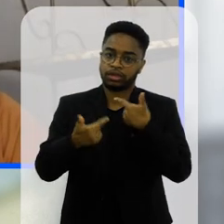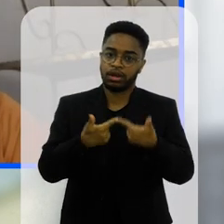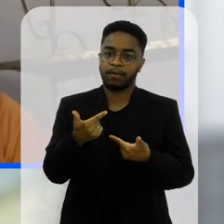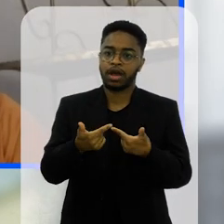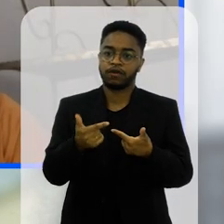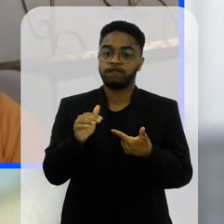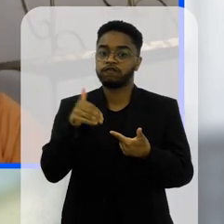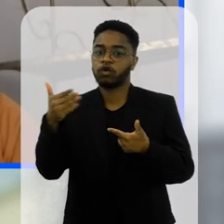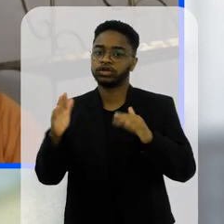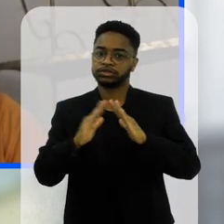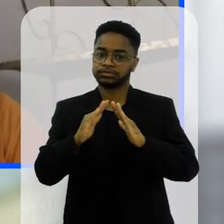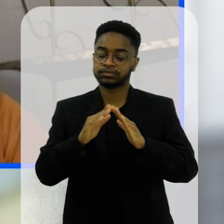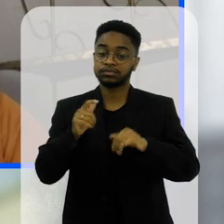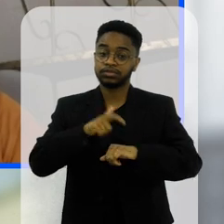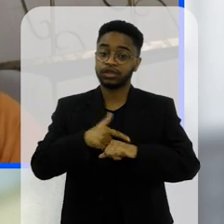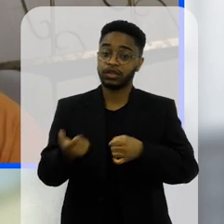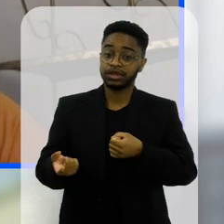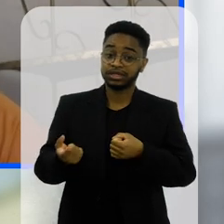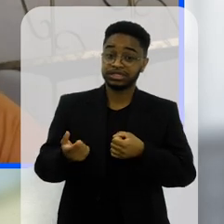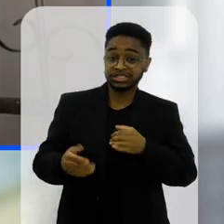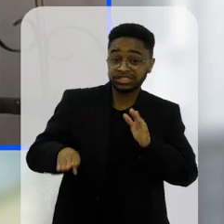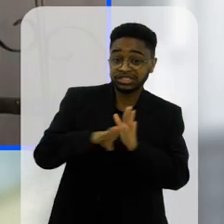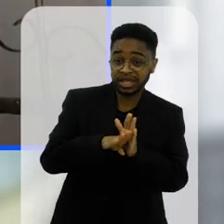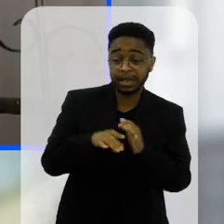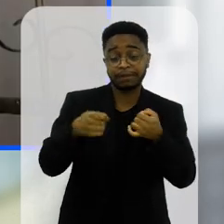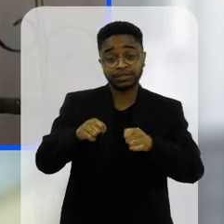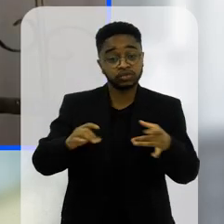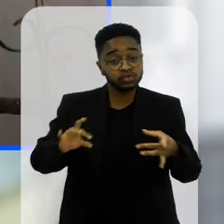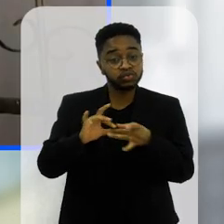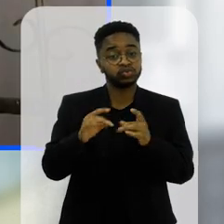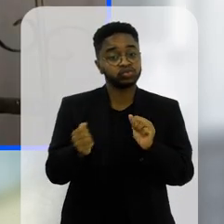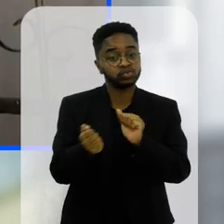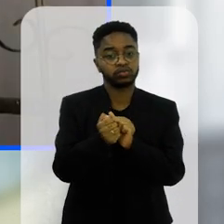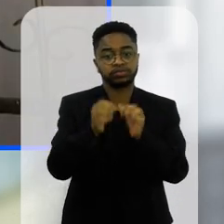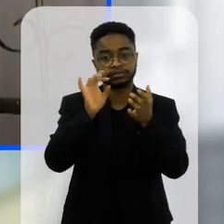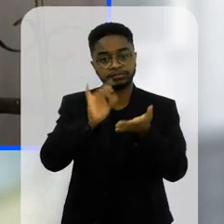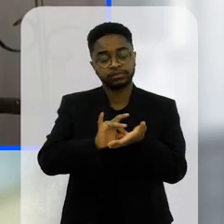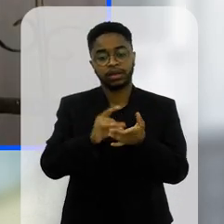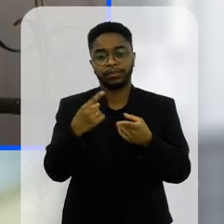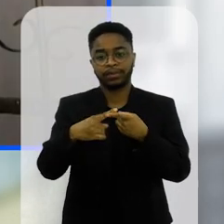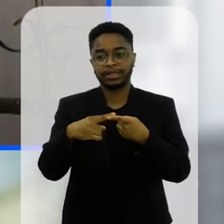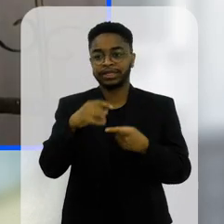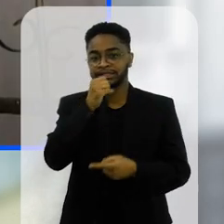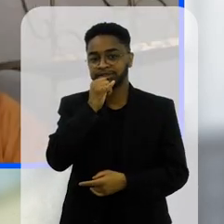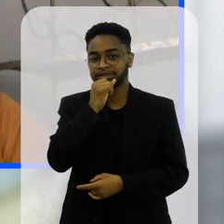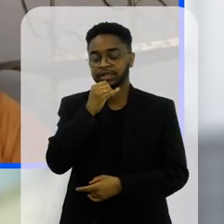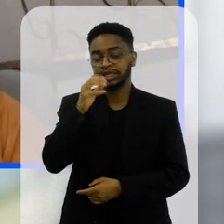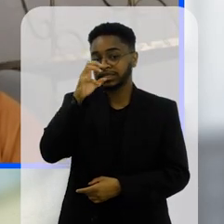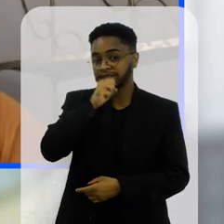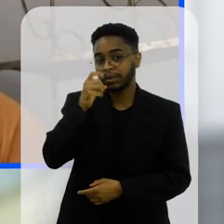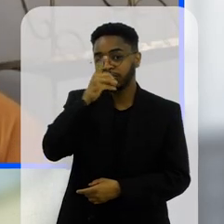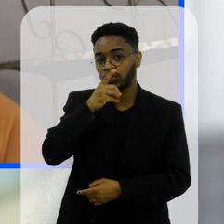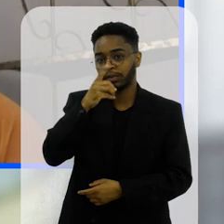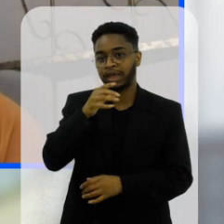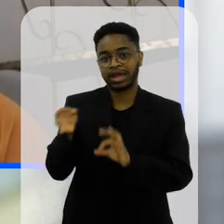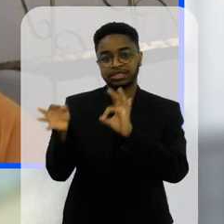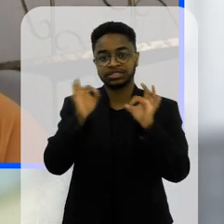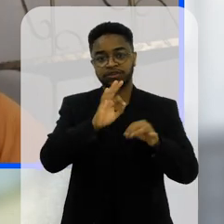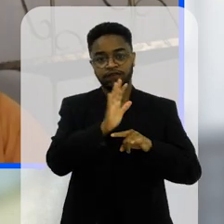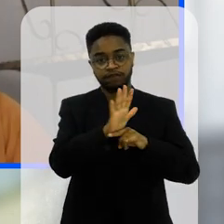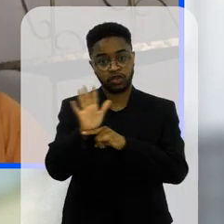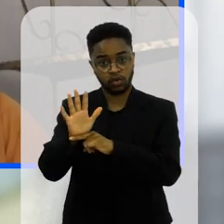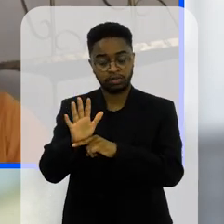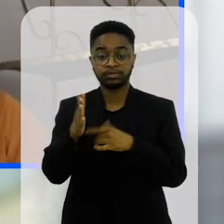trabalho fora então quando a gente chega quando a gente tem para estar junto a gente tem que estar junto vamos assistir final de semana aqui em casa final de semana de